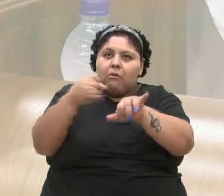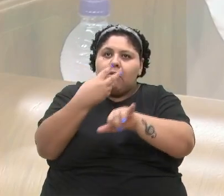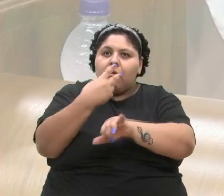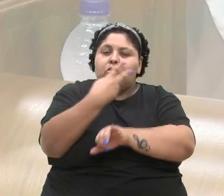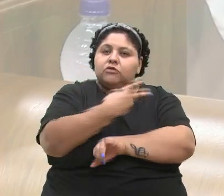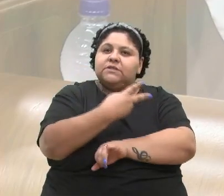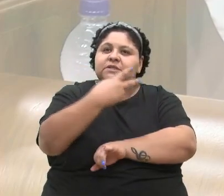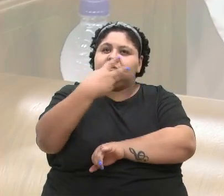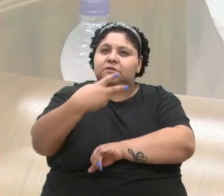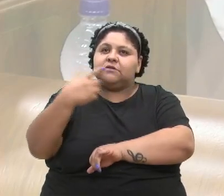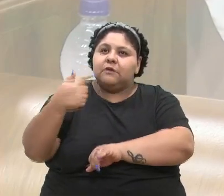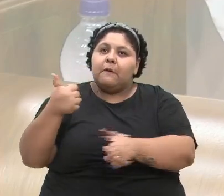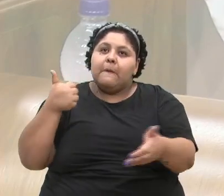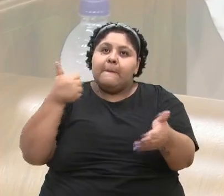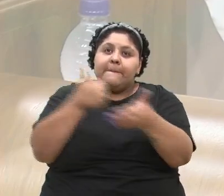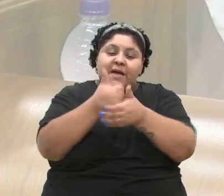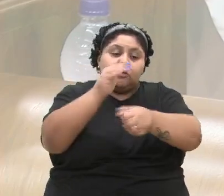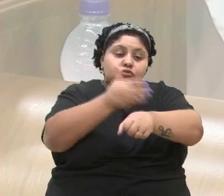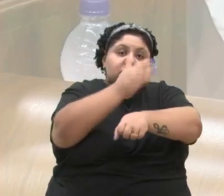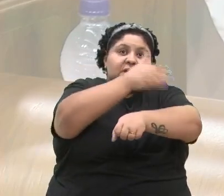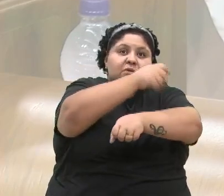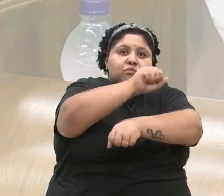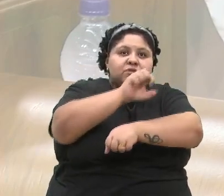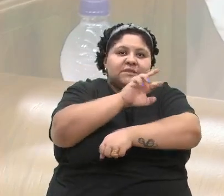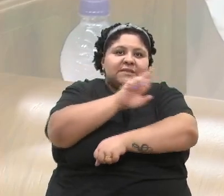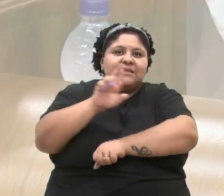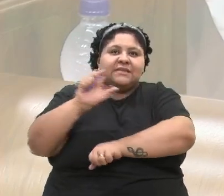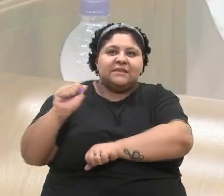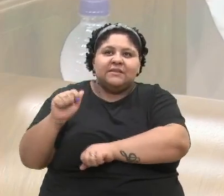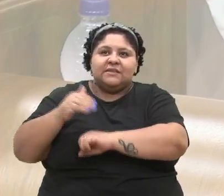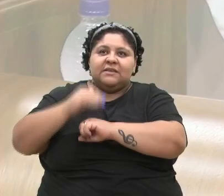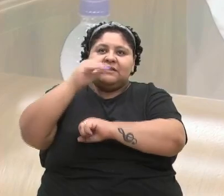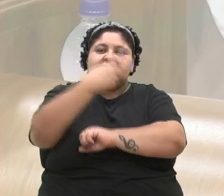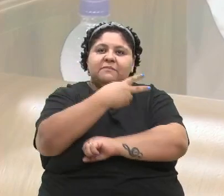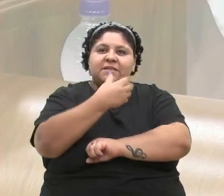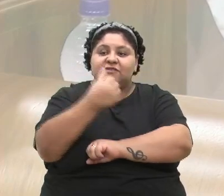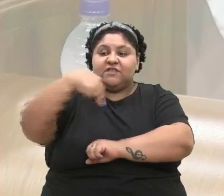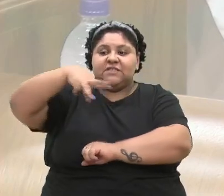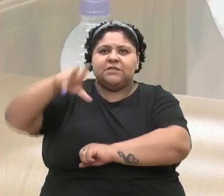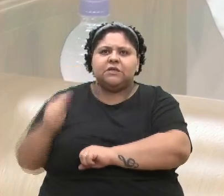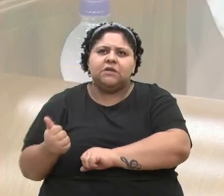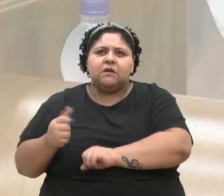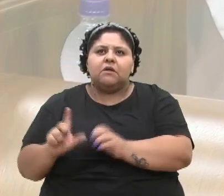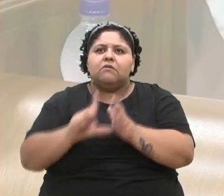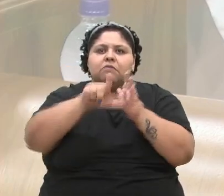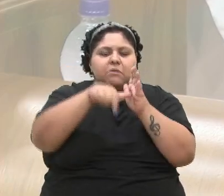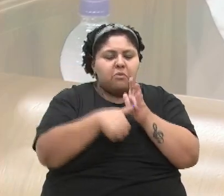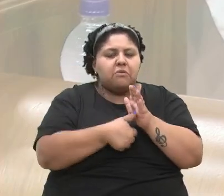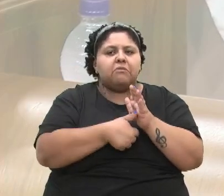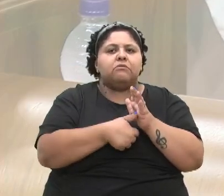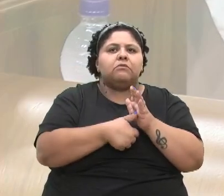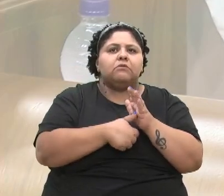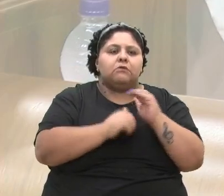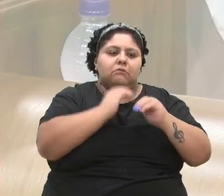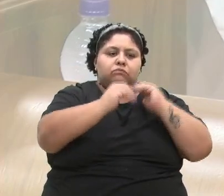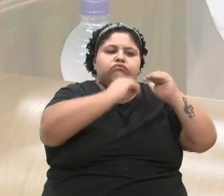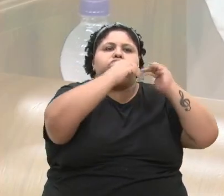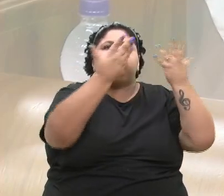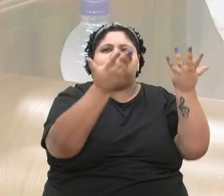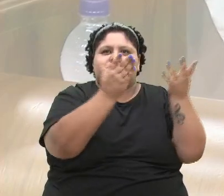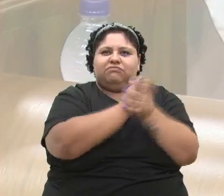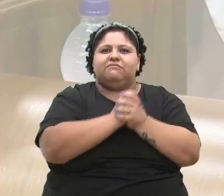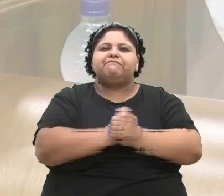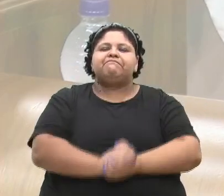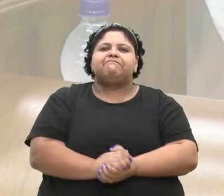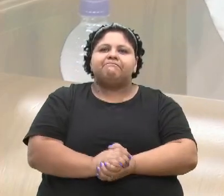lá perto do Campos da Serra, já teve uma empresa, mais de 26 milhões, e logo, logo iniciam as construções. Então,